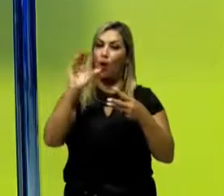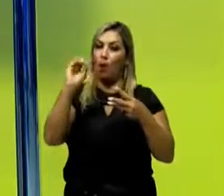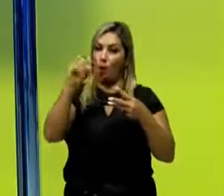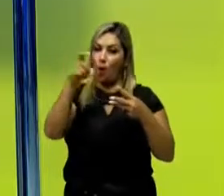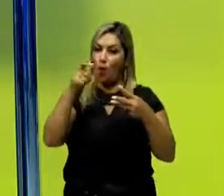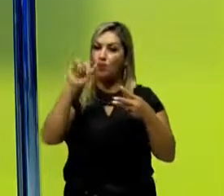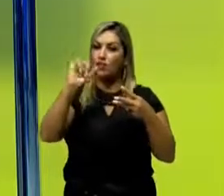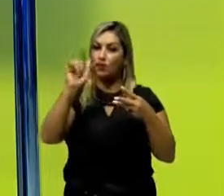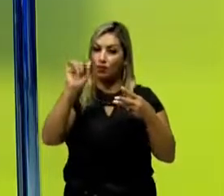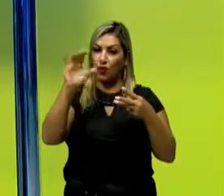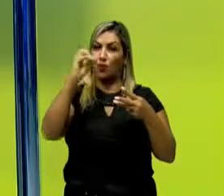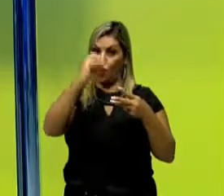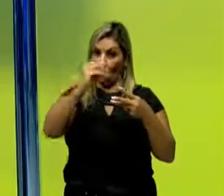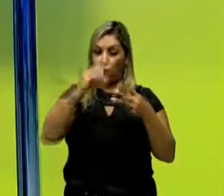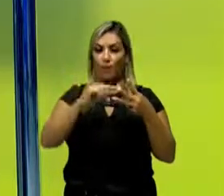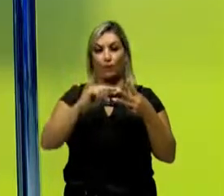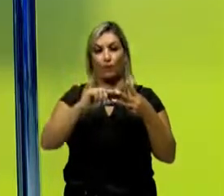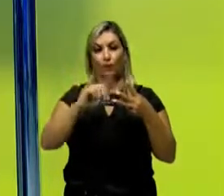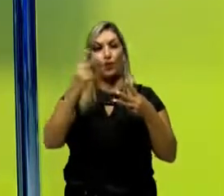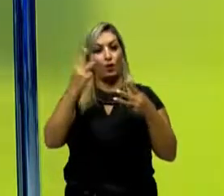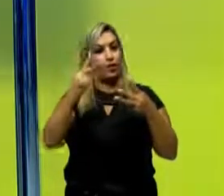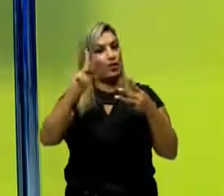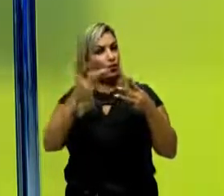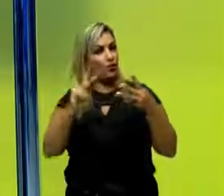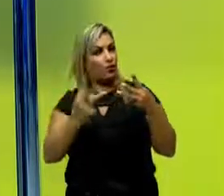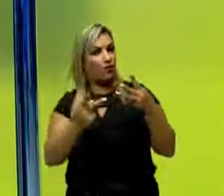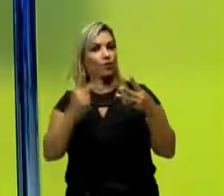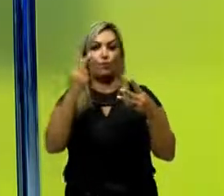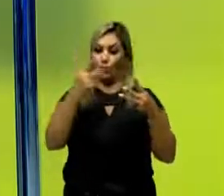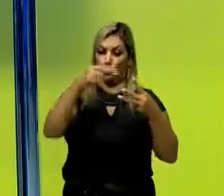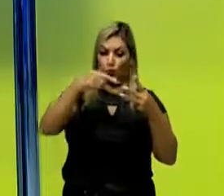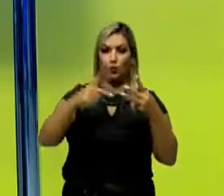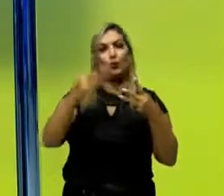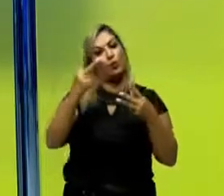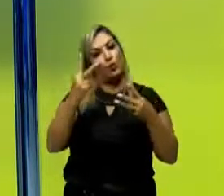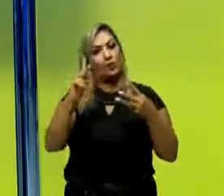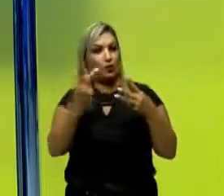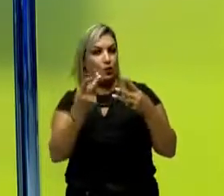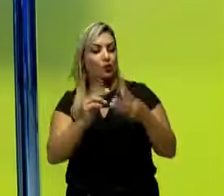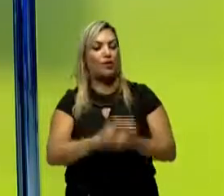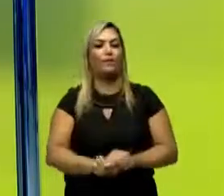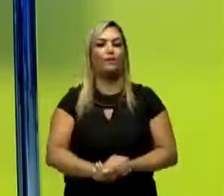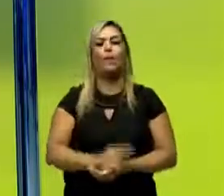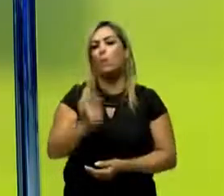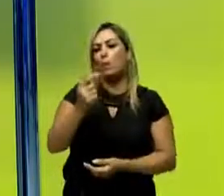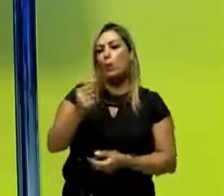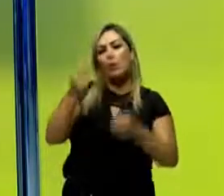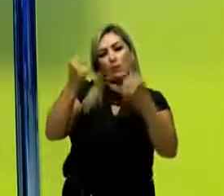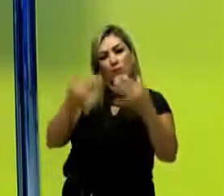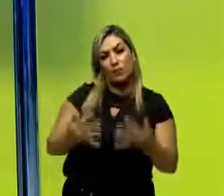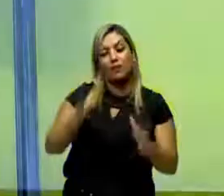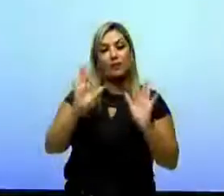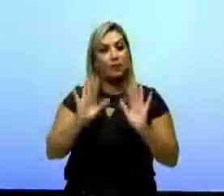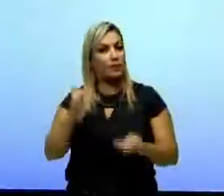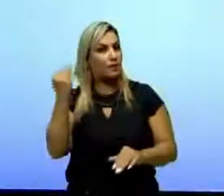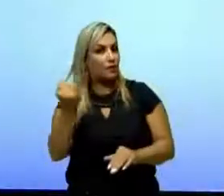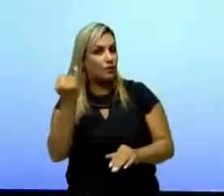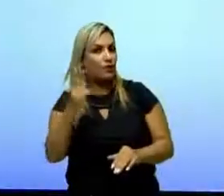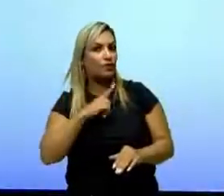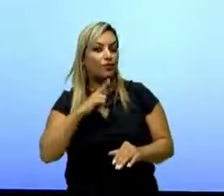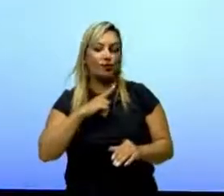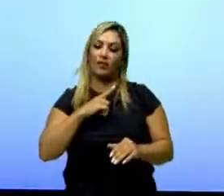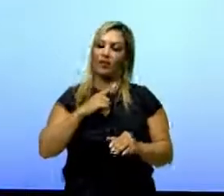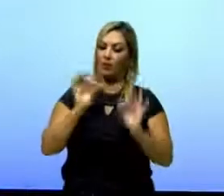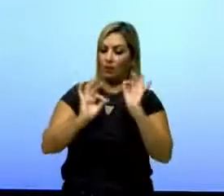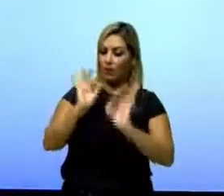oxigênio e dois átomos de hidrogênio. Uma coisa pouco falada, mas muito importante, é que existe uma